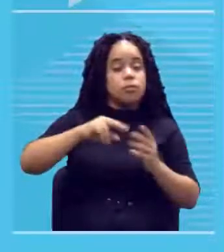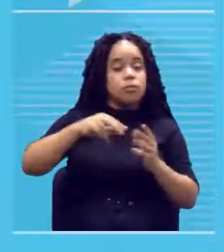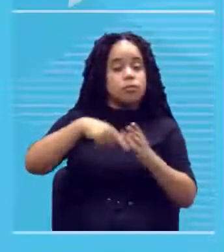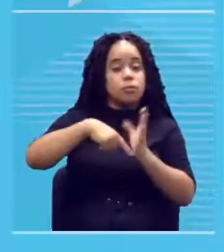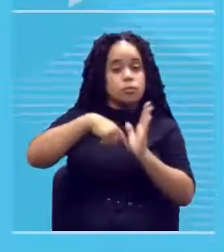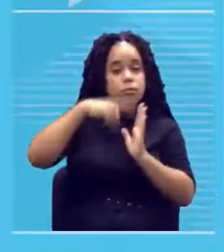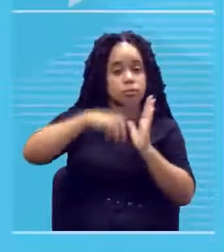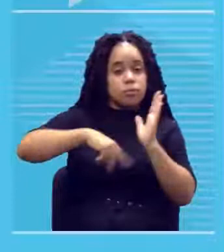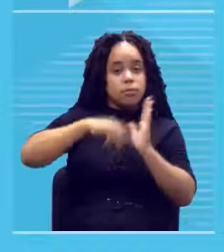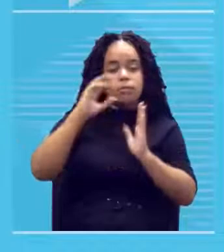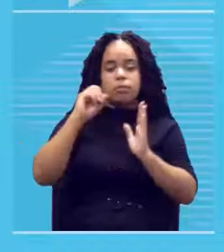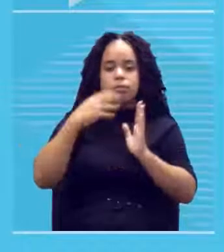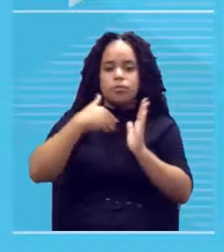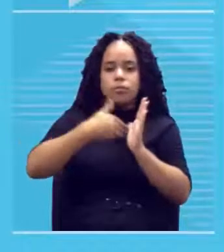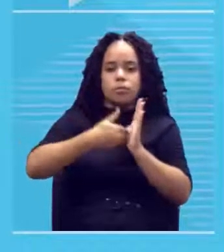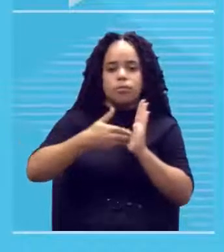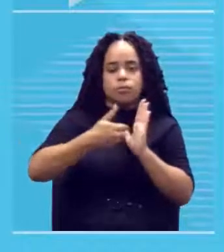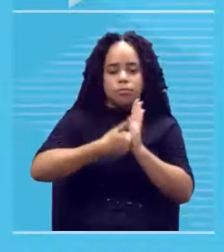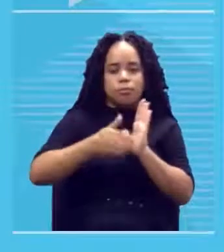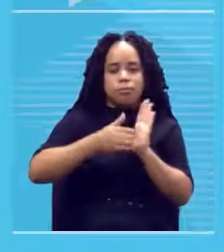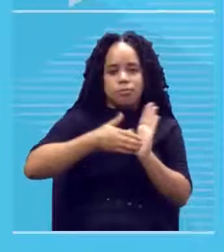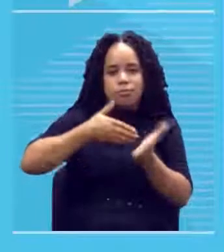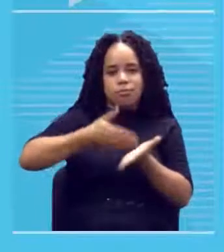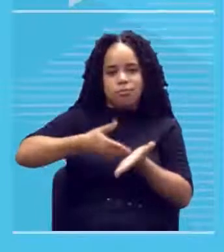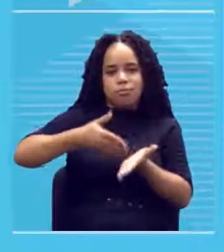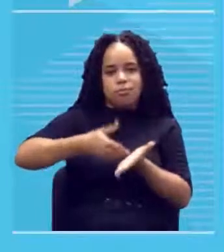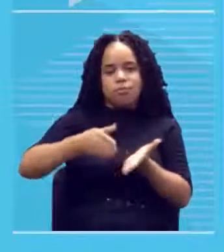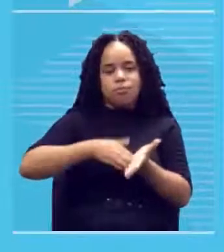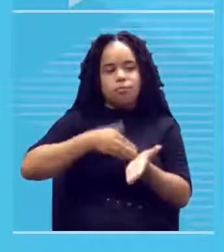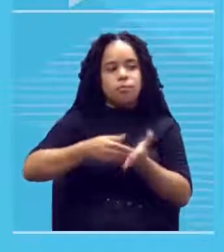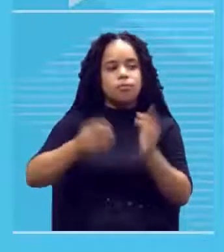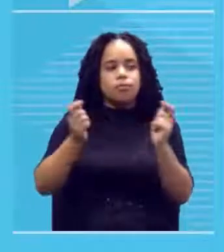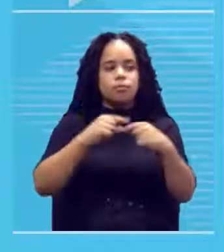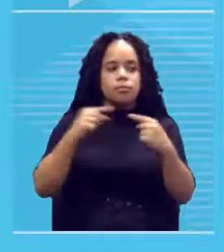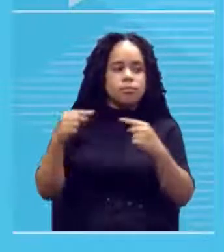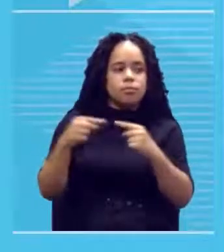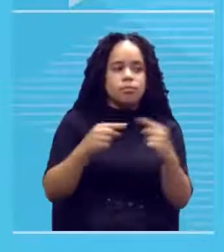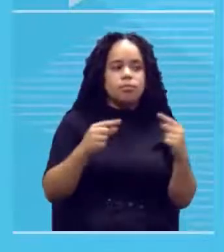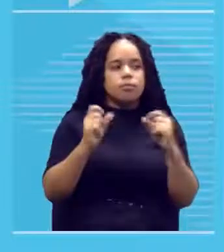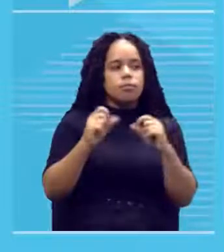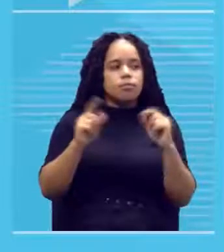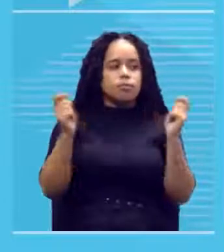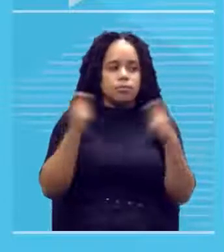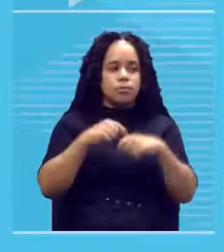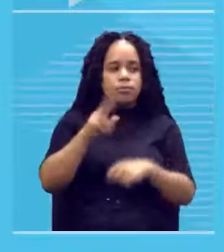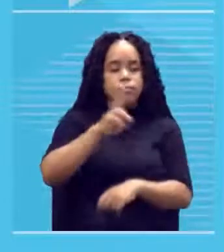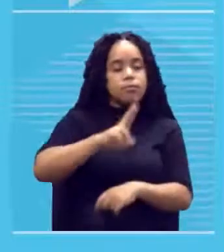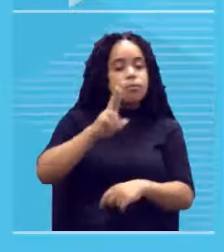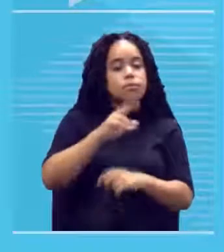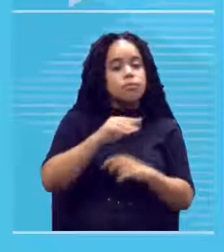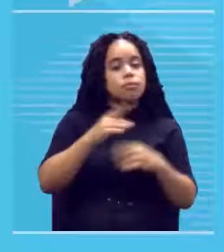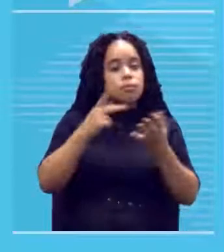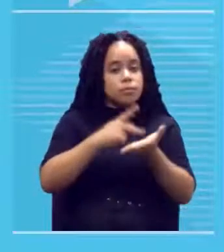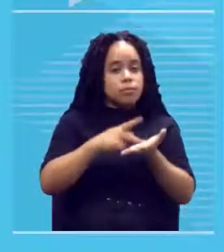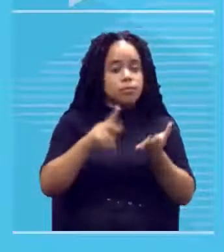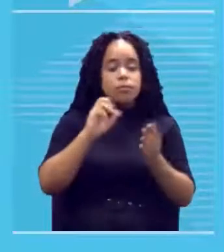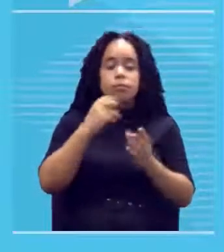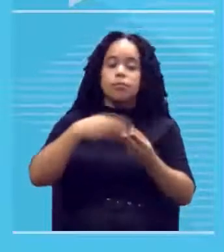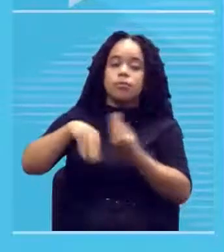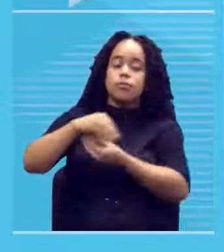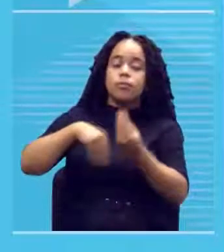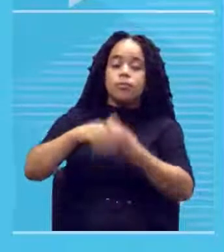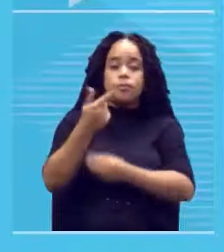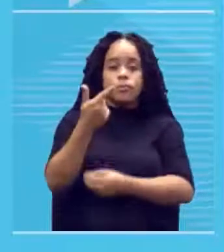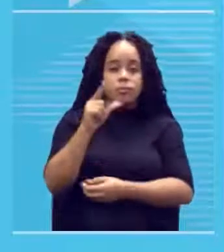espátulas para sua aplicação a tinta óleo pode ser aplicada crua ou diluída em alguns solventes e óleo de